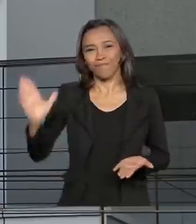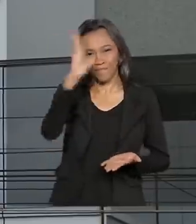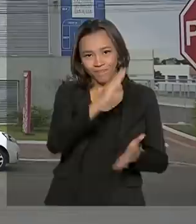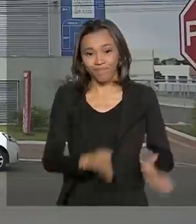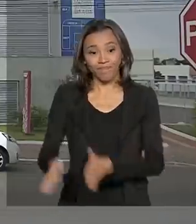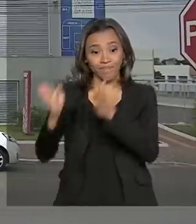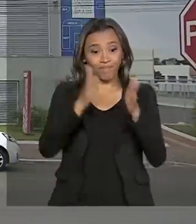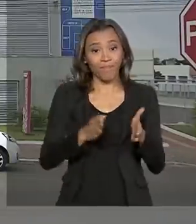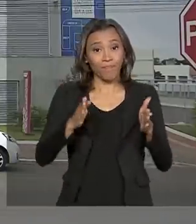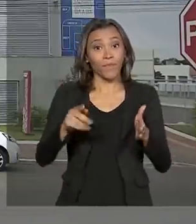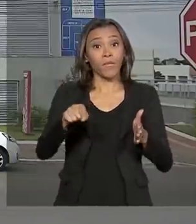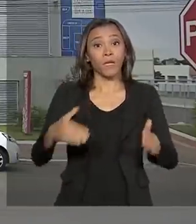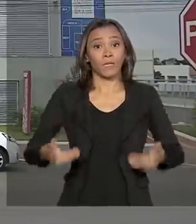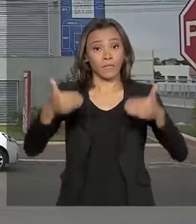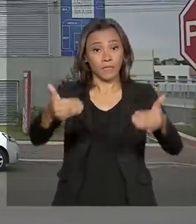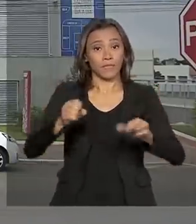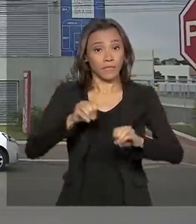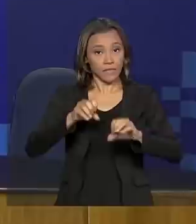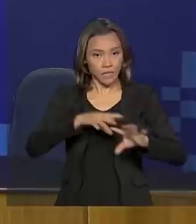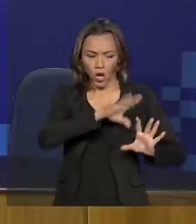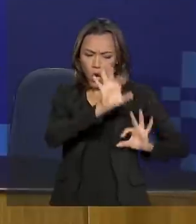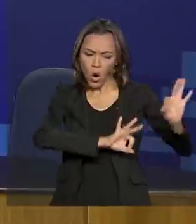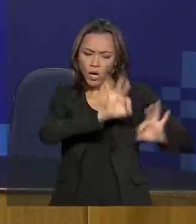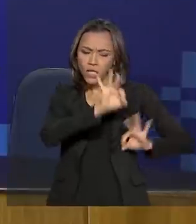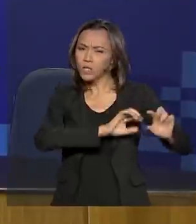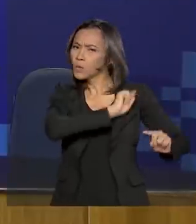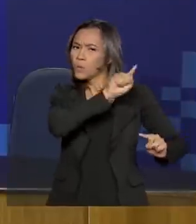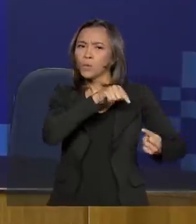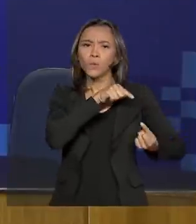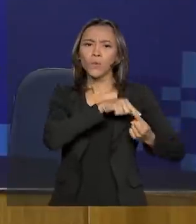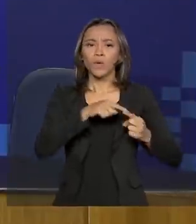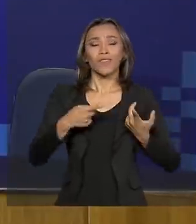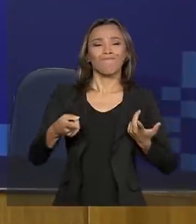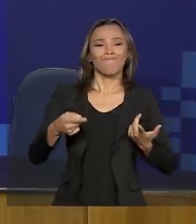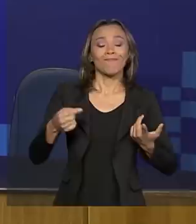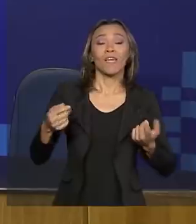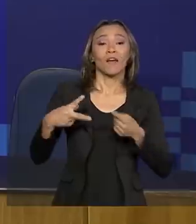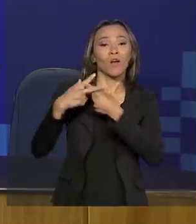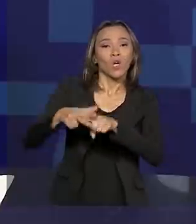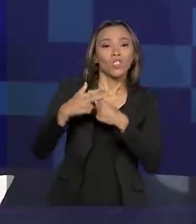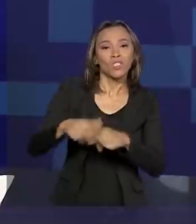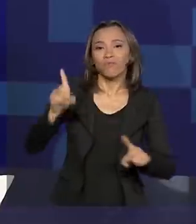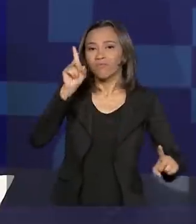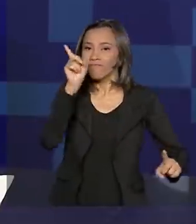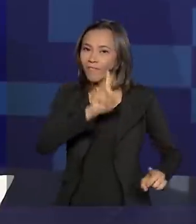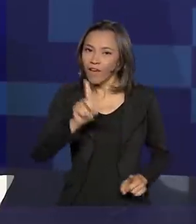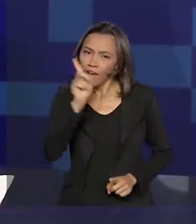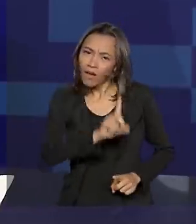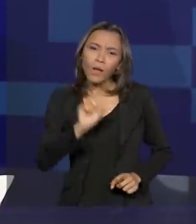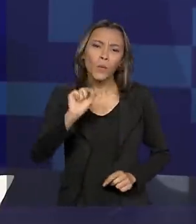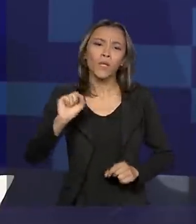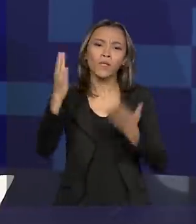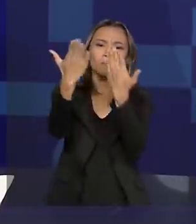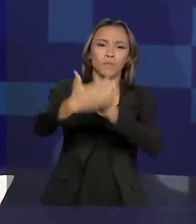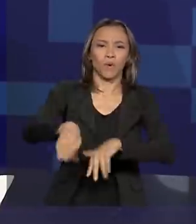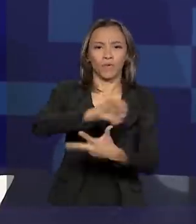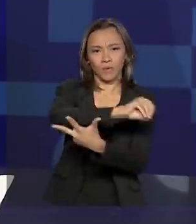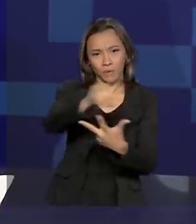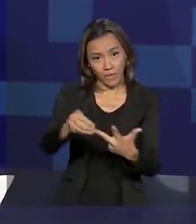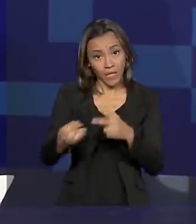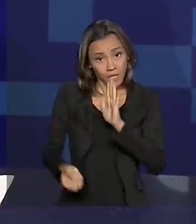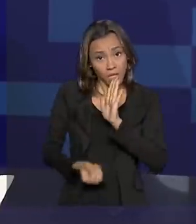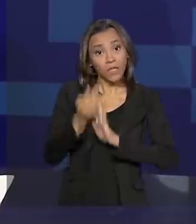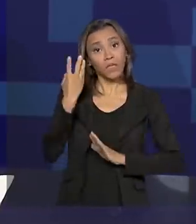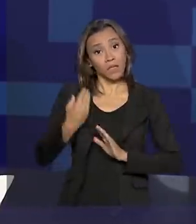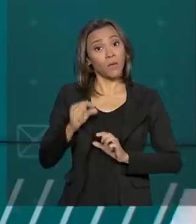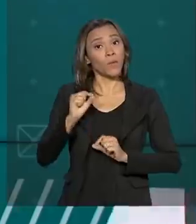Ministério da Educação monta força-tarefa para corrigir falhas na apuração das notas do Enem e cria um canal de comunicação com